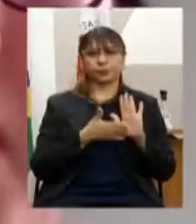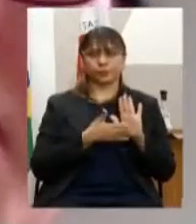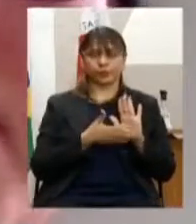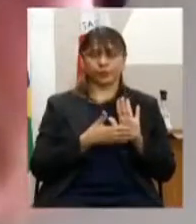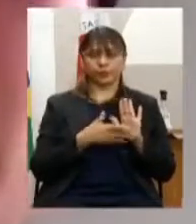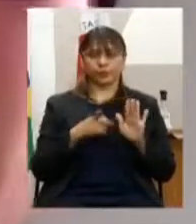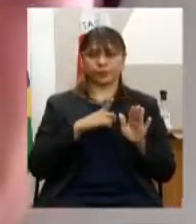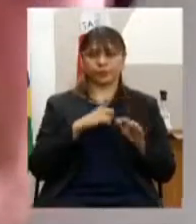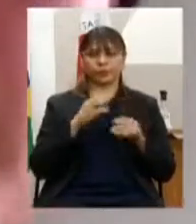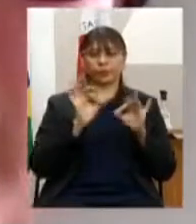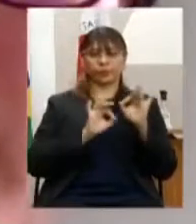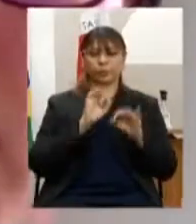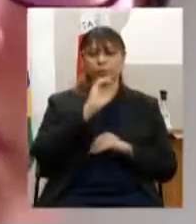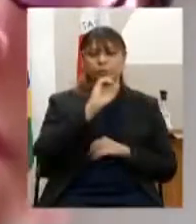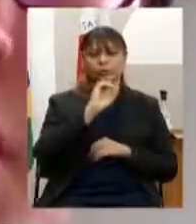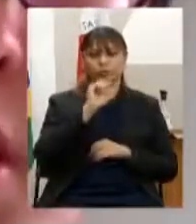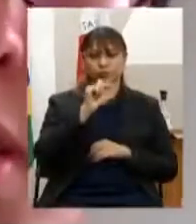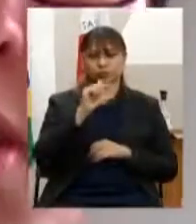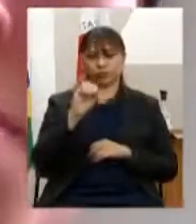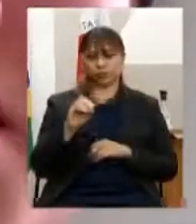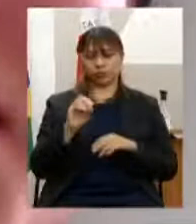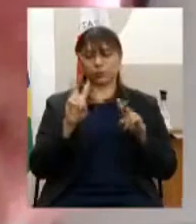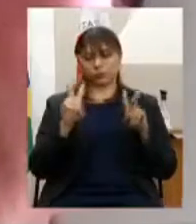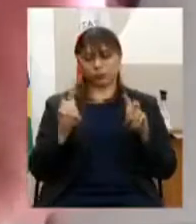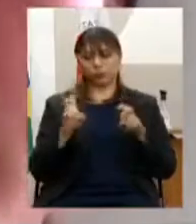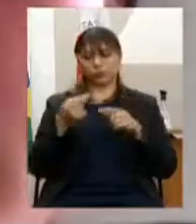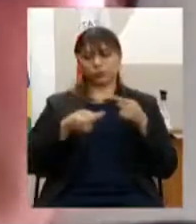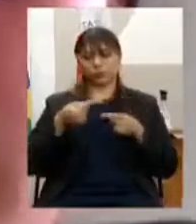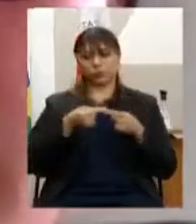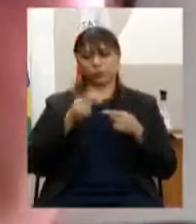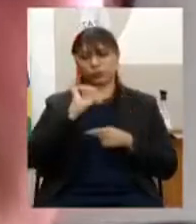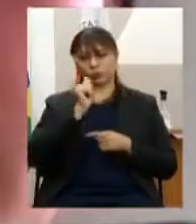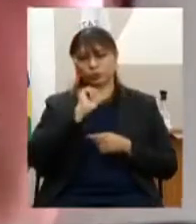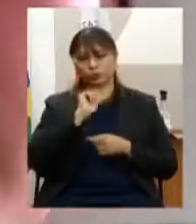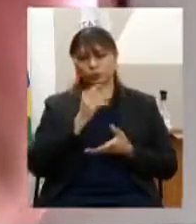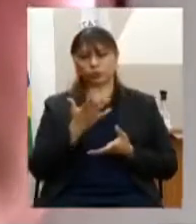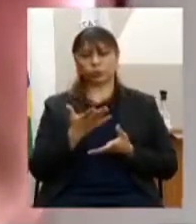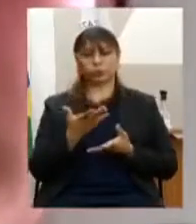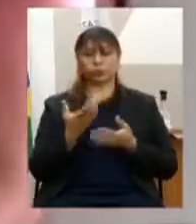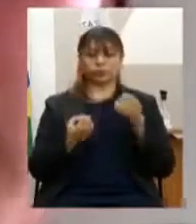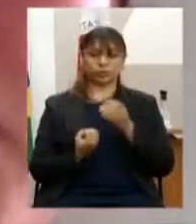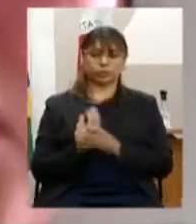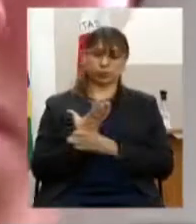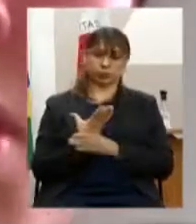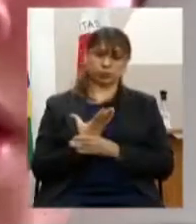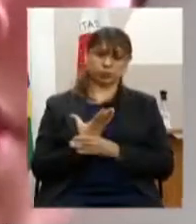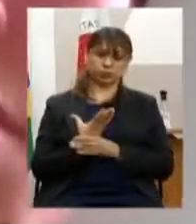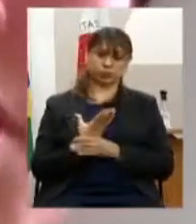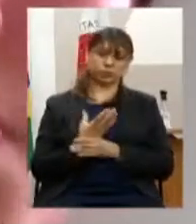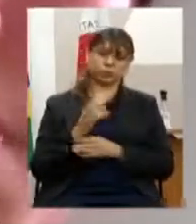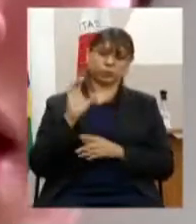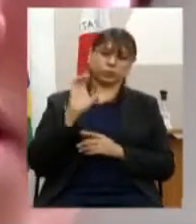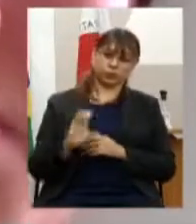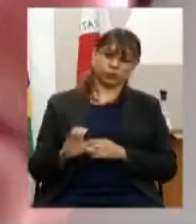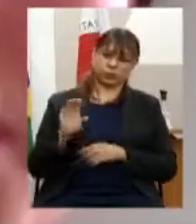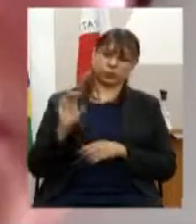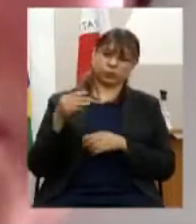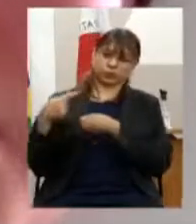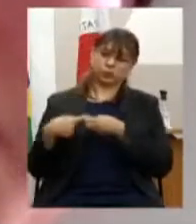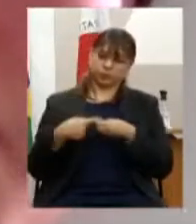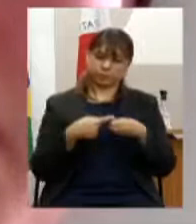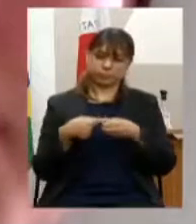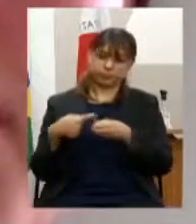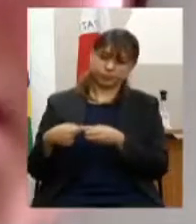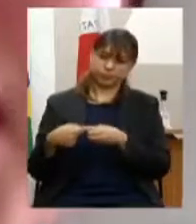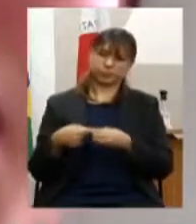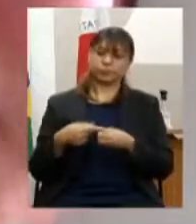70 da política sobre drogas que é a criação de conselhos municipais de políticas sobre